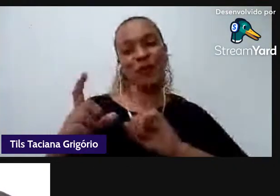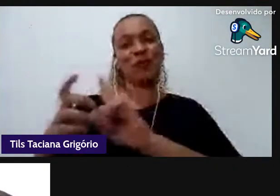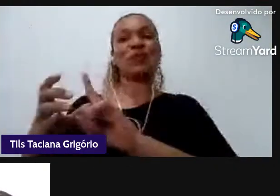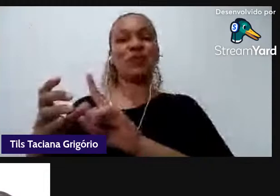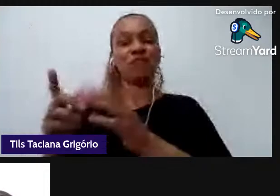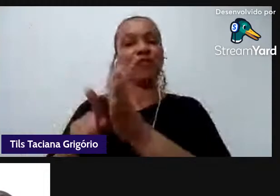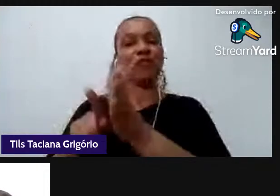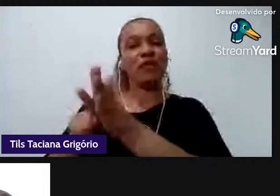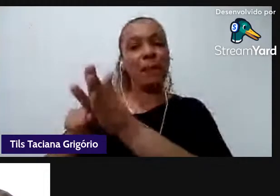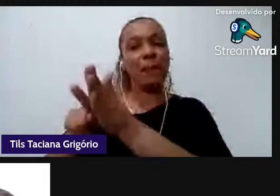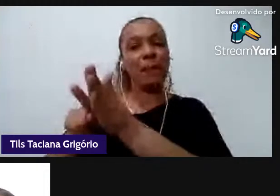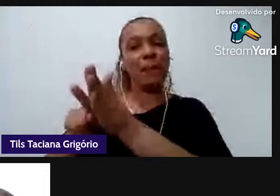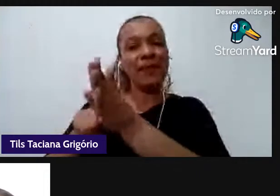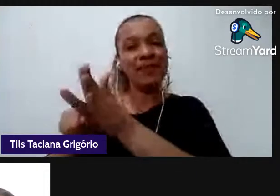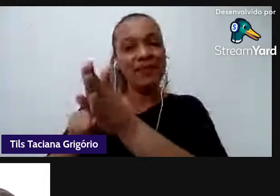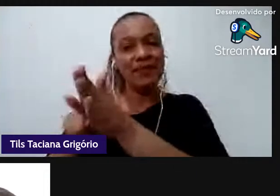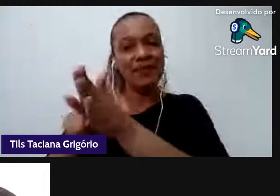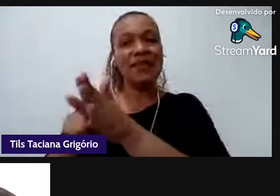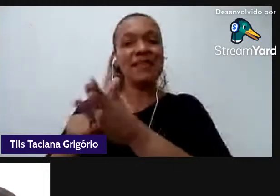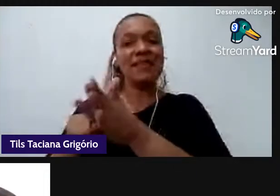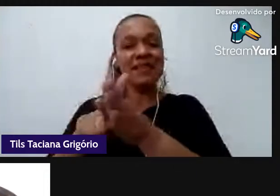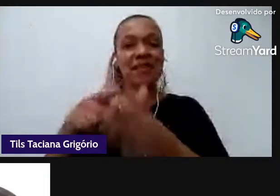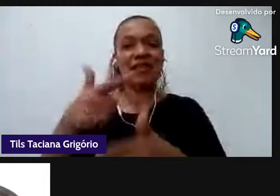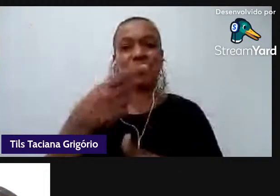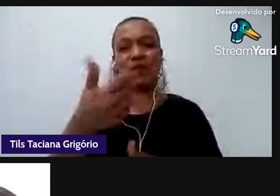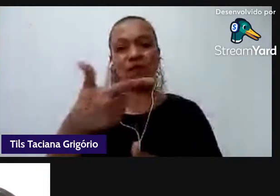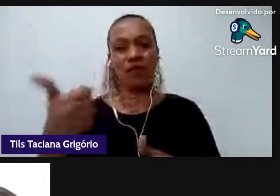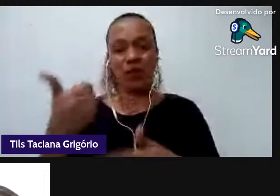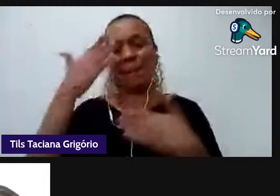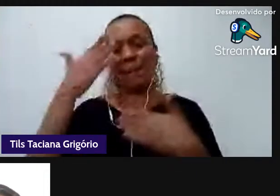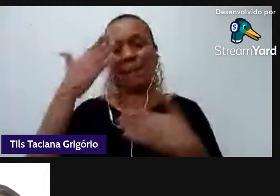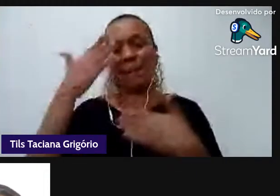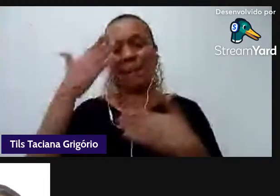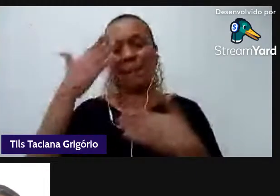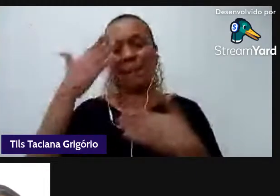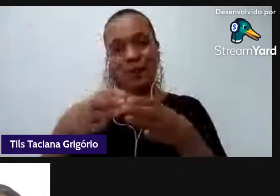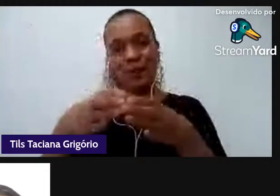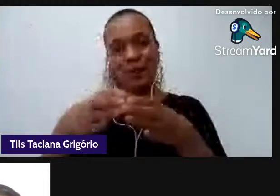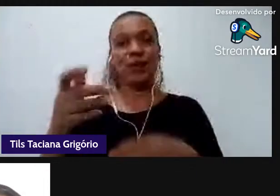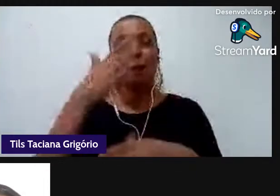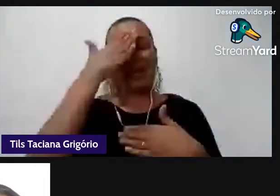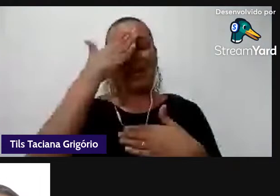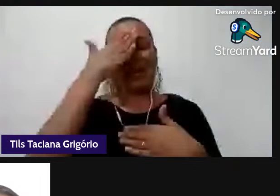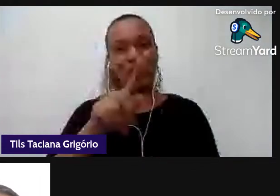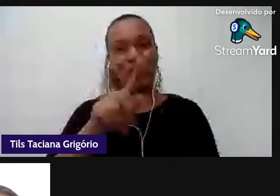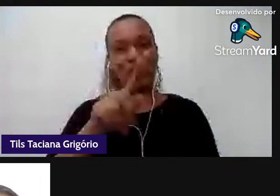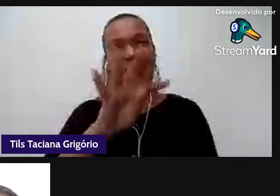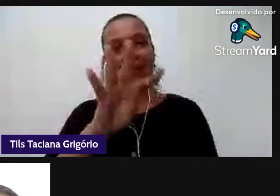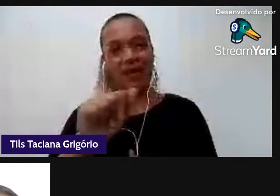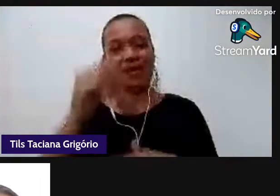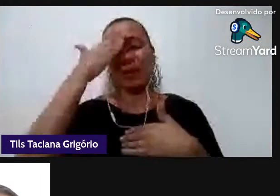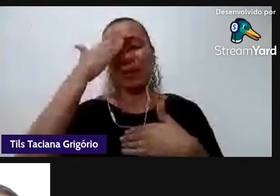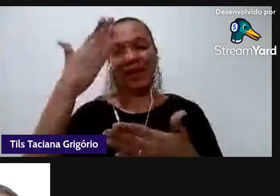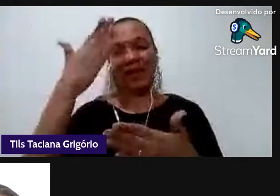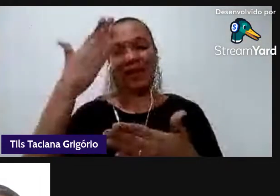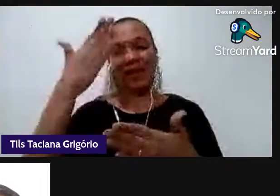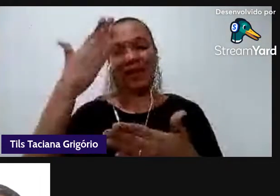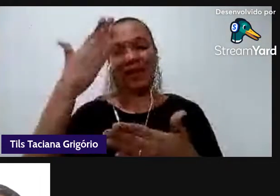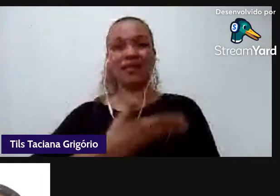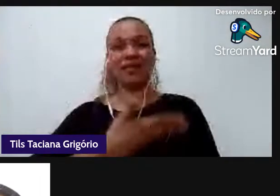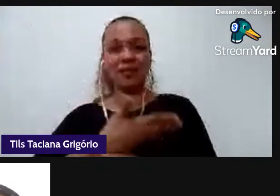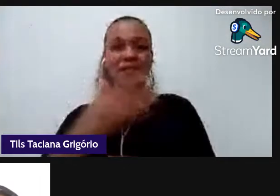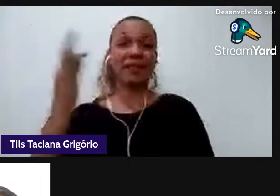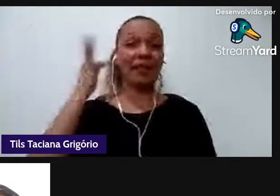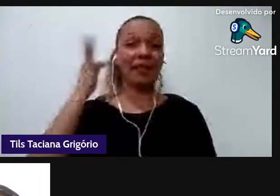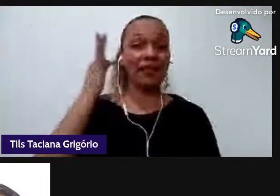muito obrigada obrigada professora Rita obrigada as colegas Taciana Meire que estiveram conosco esta